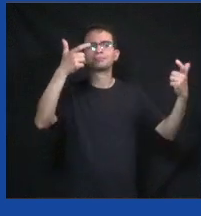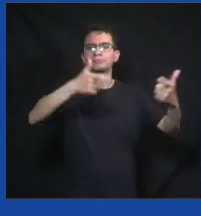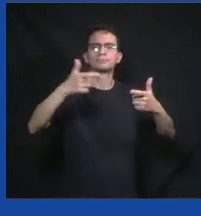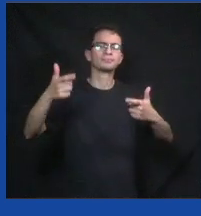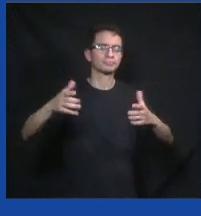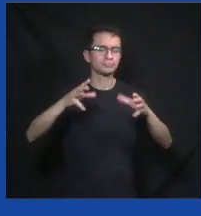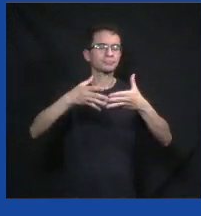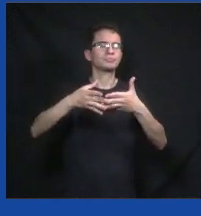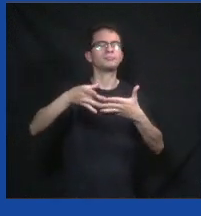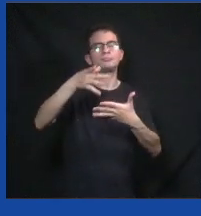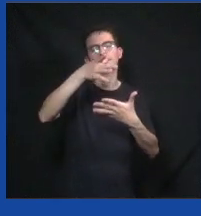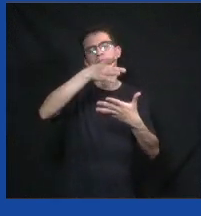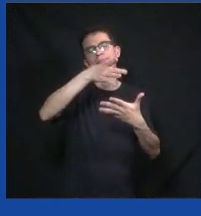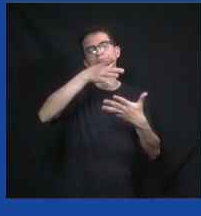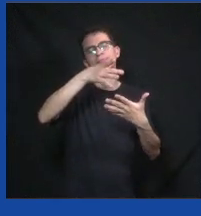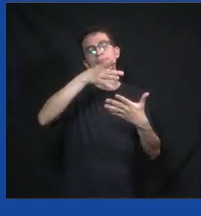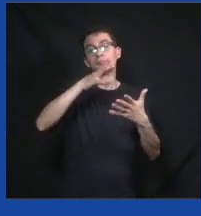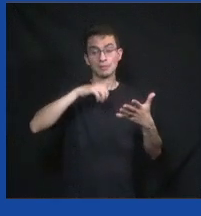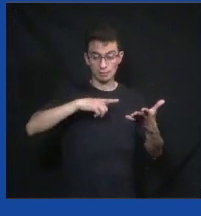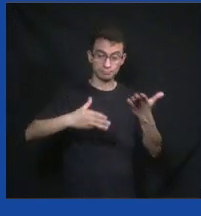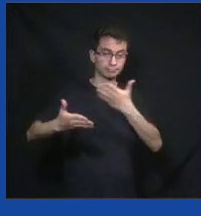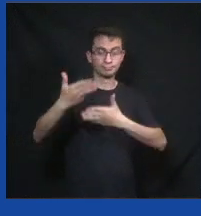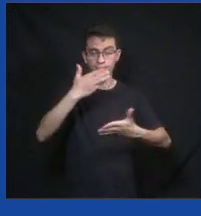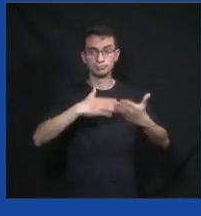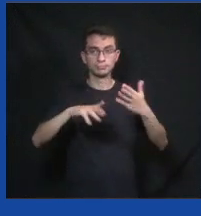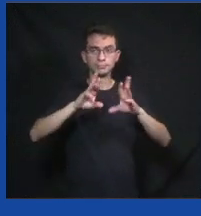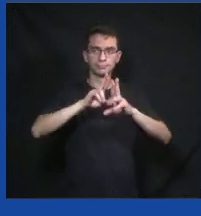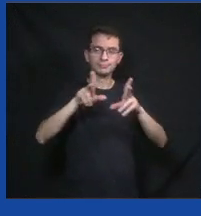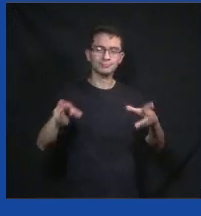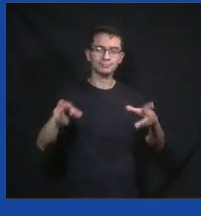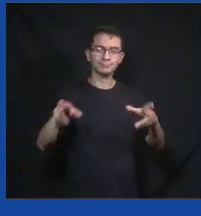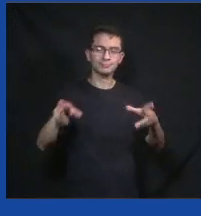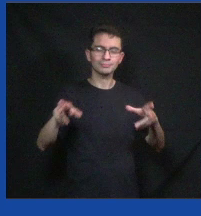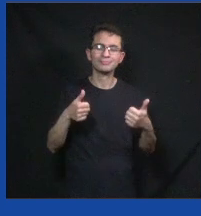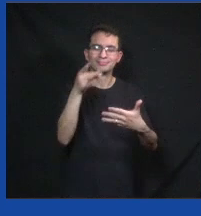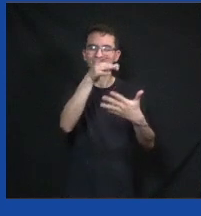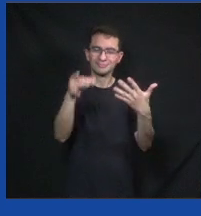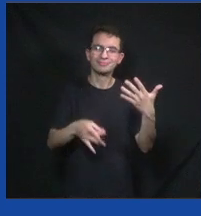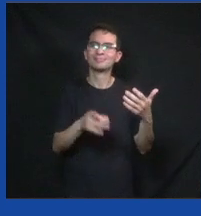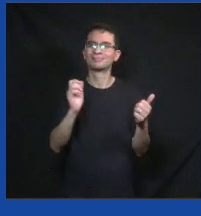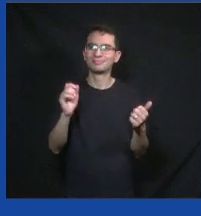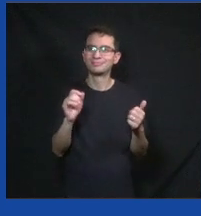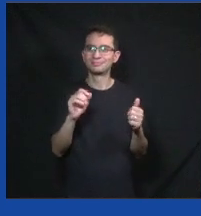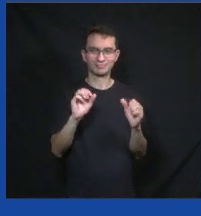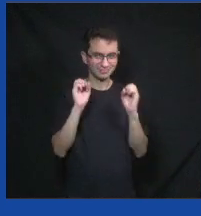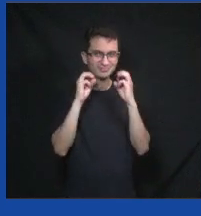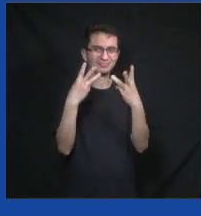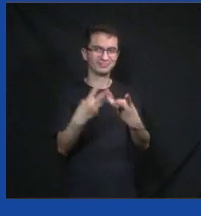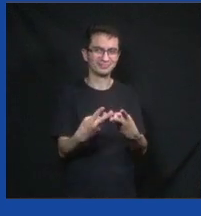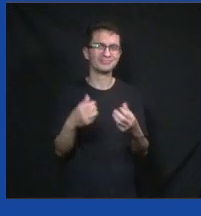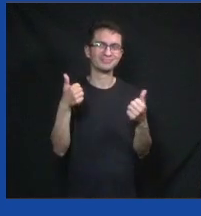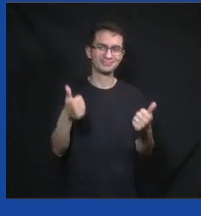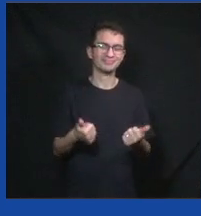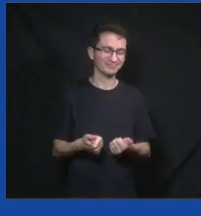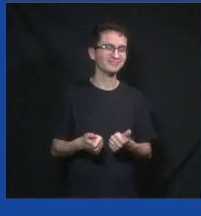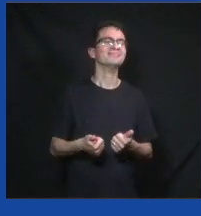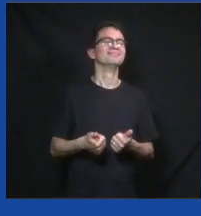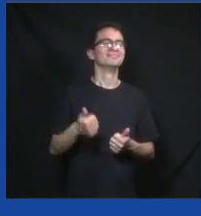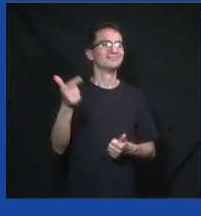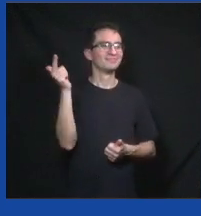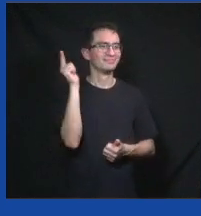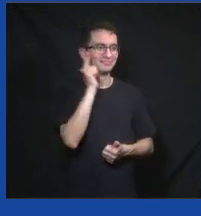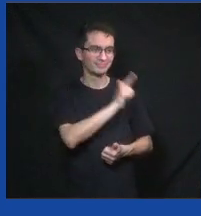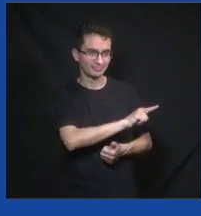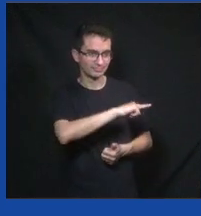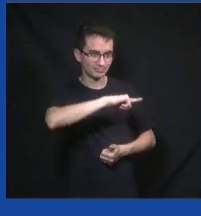completamente multidisciplinar e aí do lado de gestão, por exemplo. Capacita, faz treinamento, workshop, isso pelo país inteiro. Aqui, exemplos do nosso time